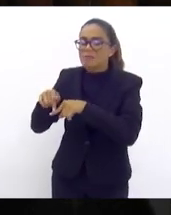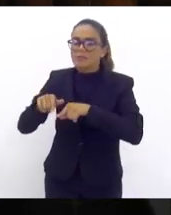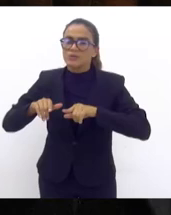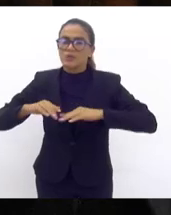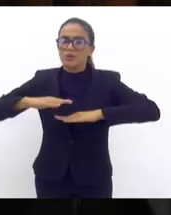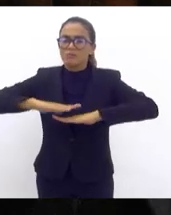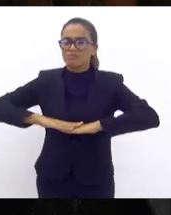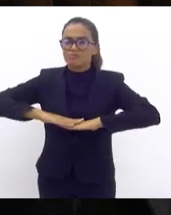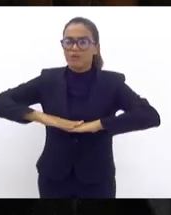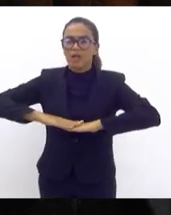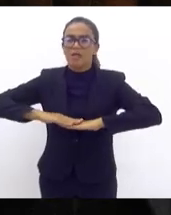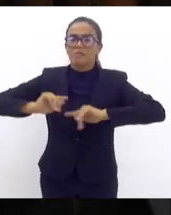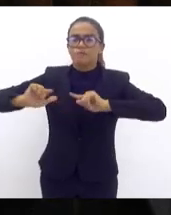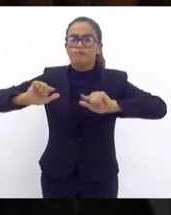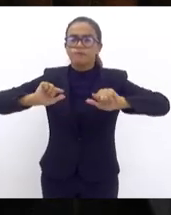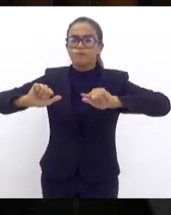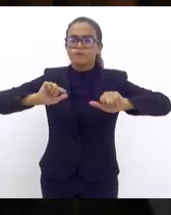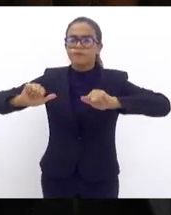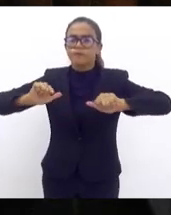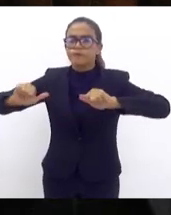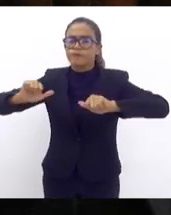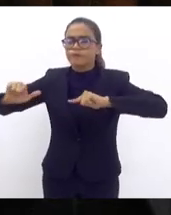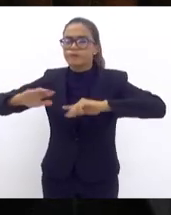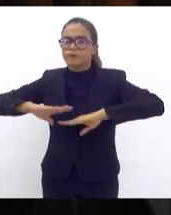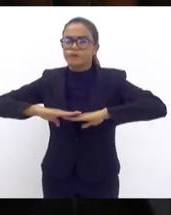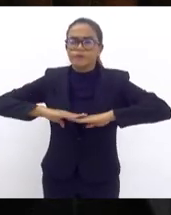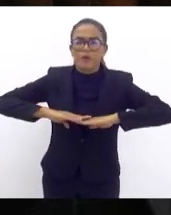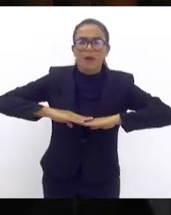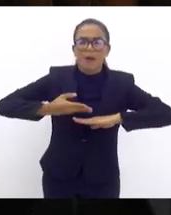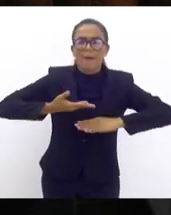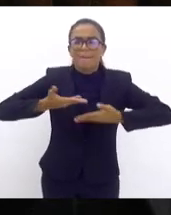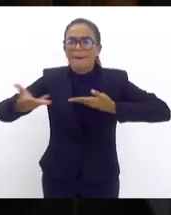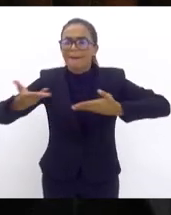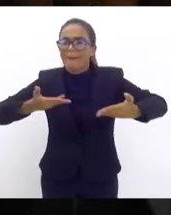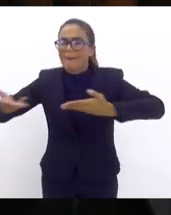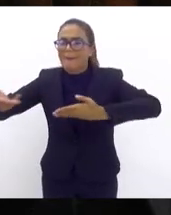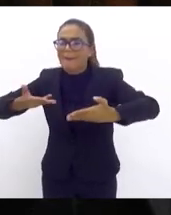a pessoa que trabalha dia a dia que depende